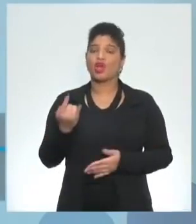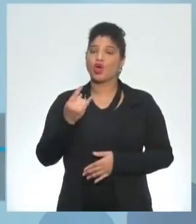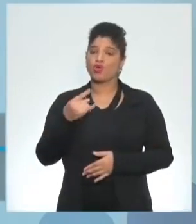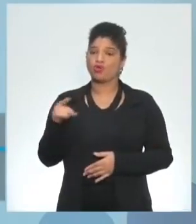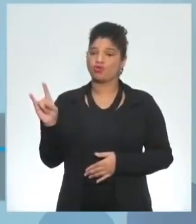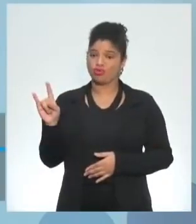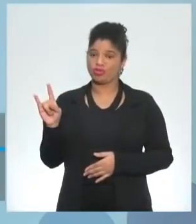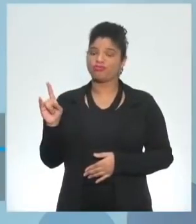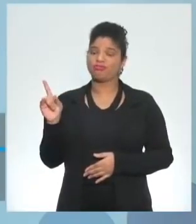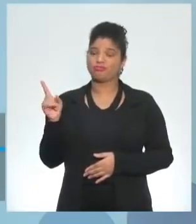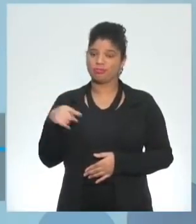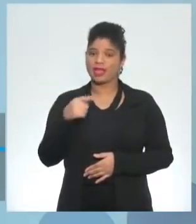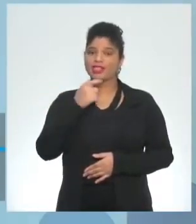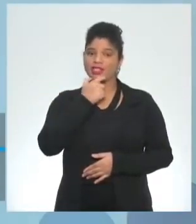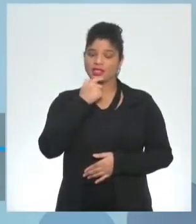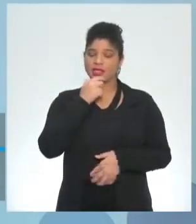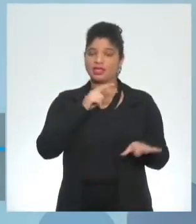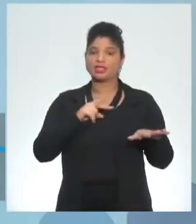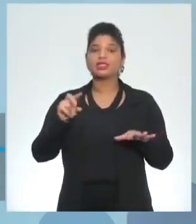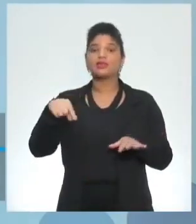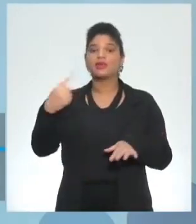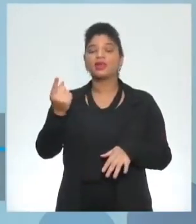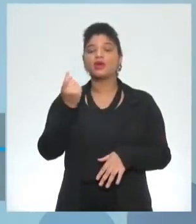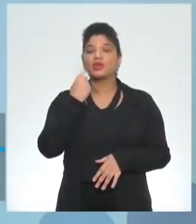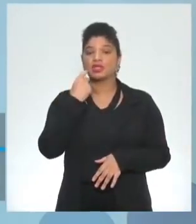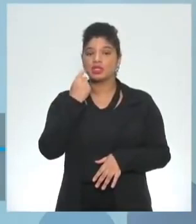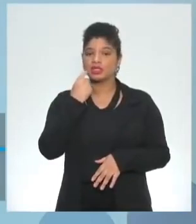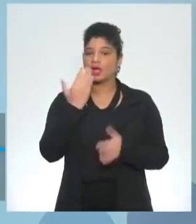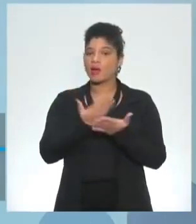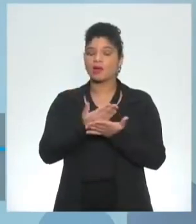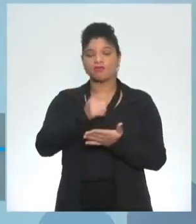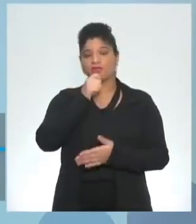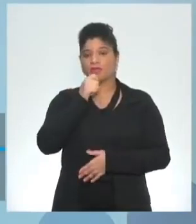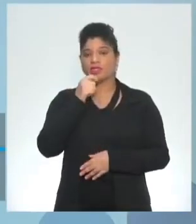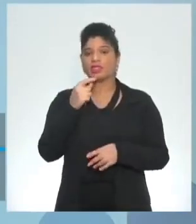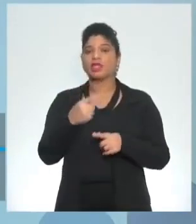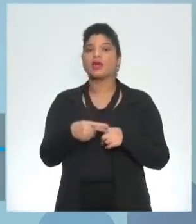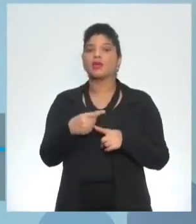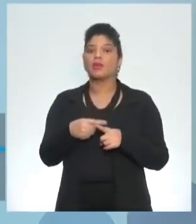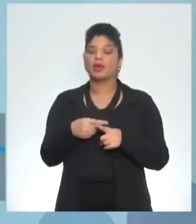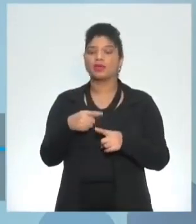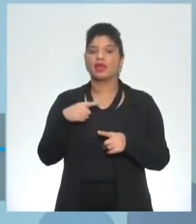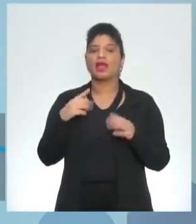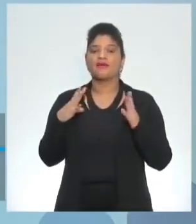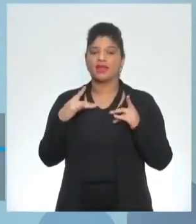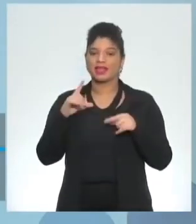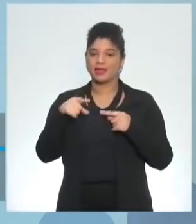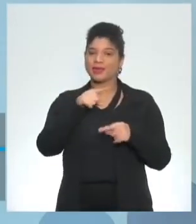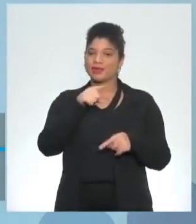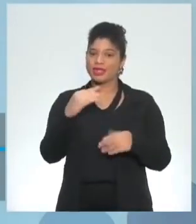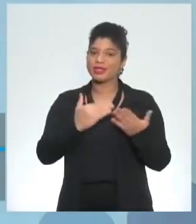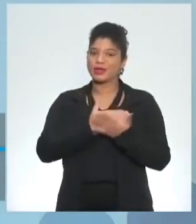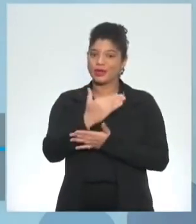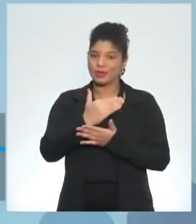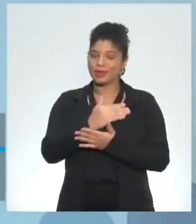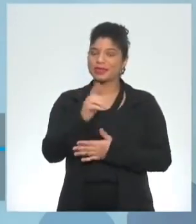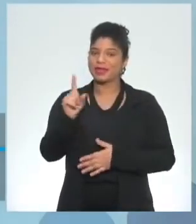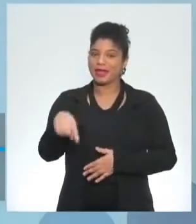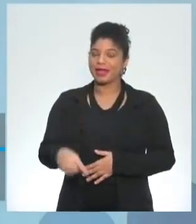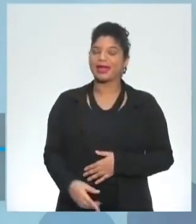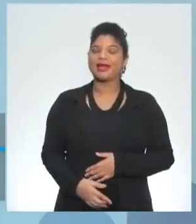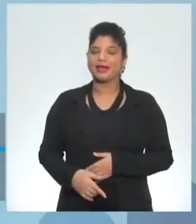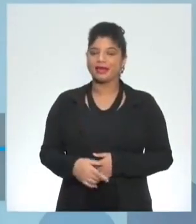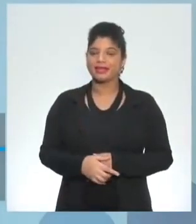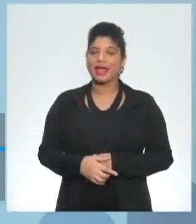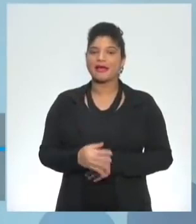do bimestre de inglês semana que vem sexta-feira não teremos aula é o feriadinho depois vocês vão entrar em férias certo então aproveitem a